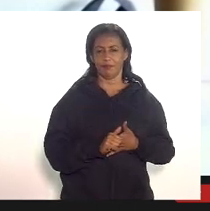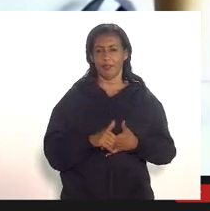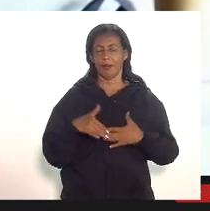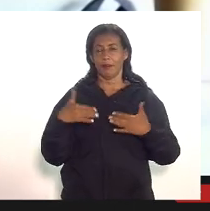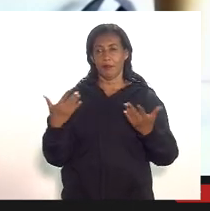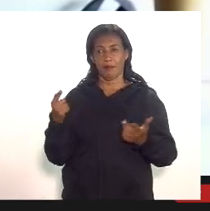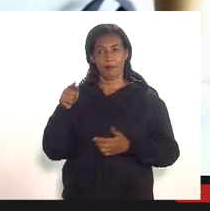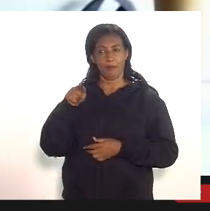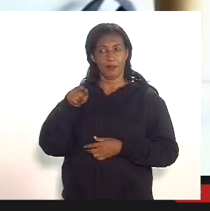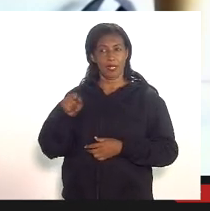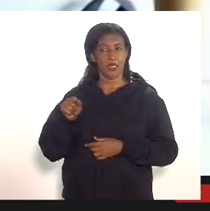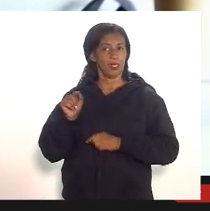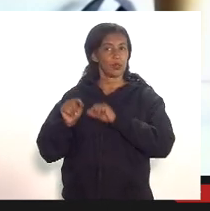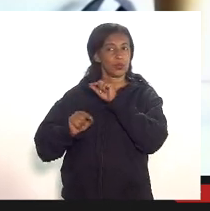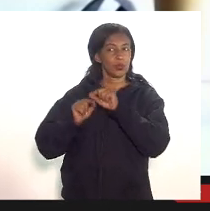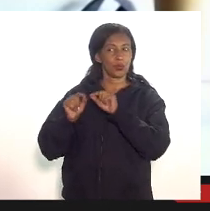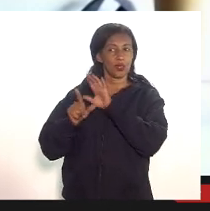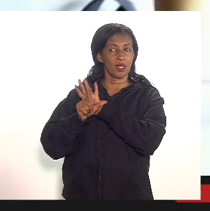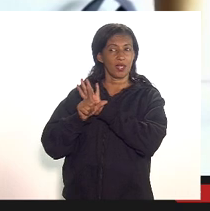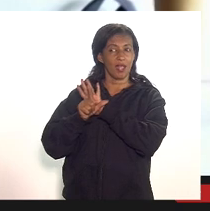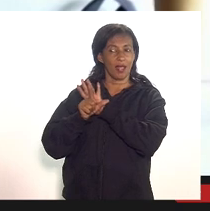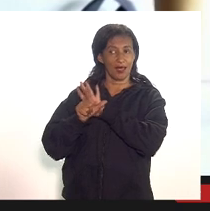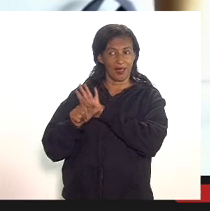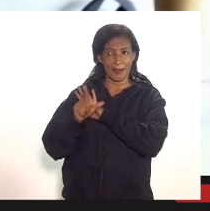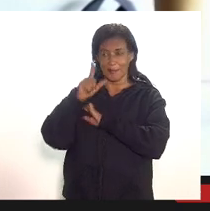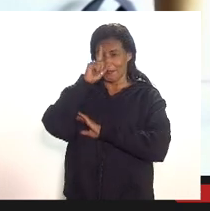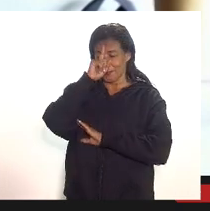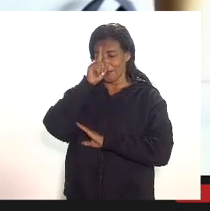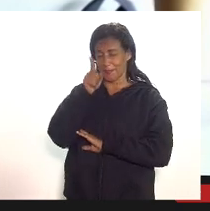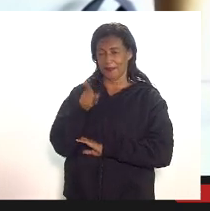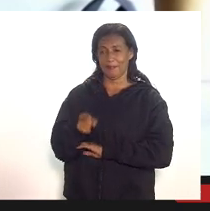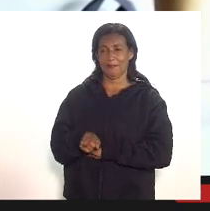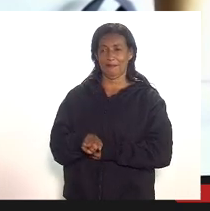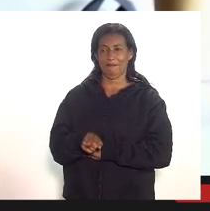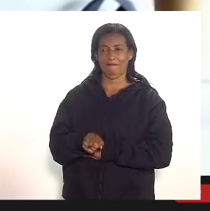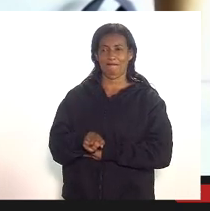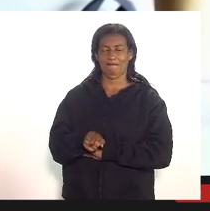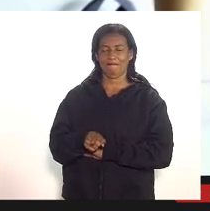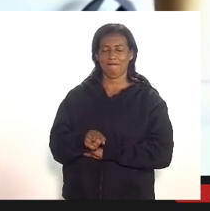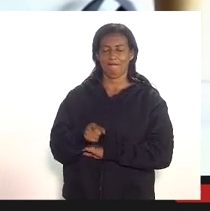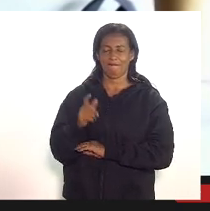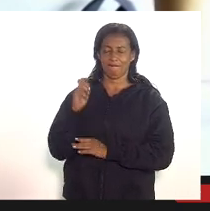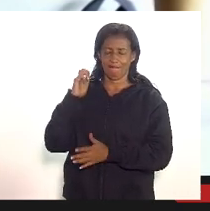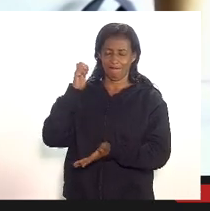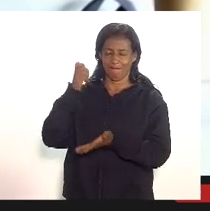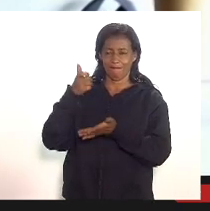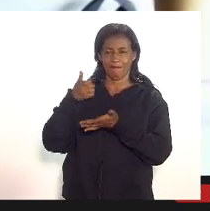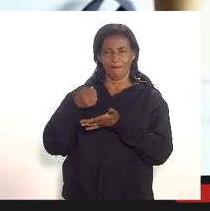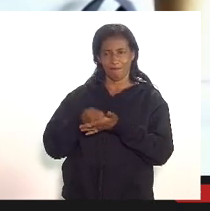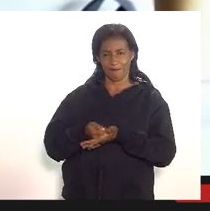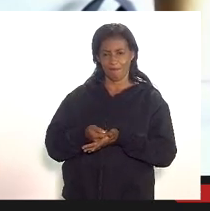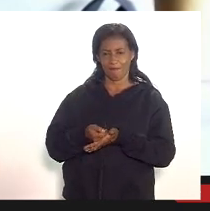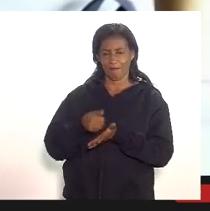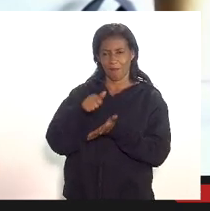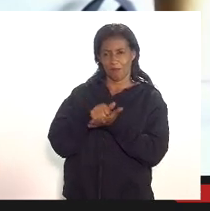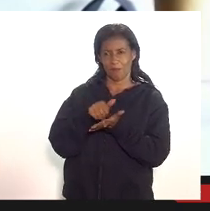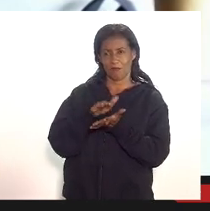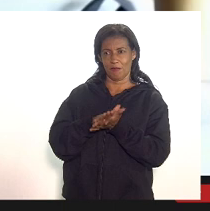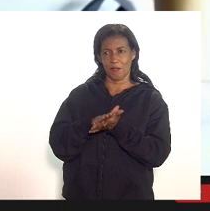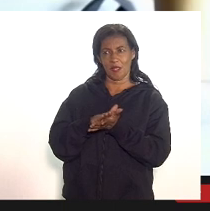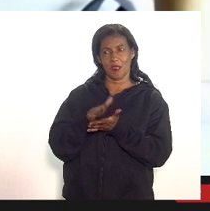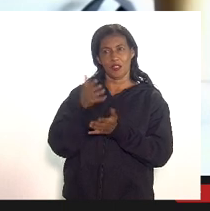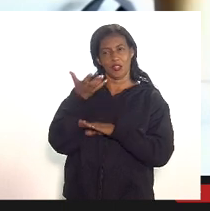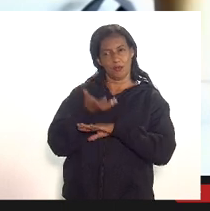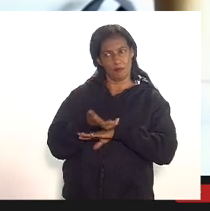ser aplicado o que determina a legislação pertinente para esse tipo de matéria